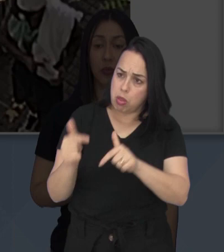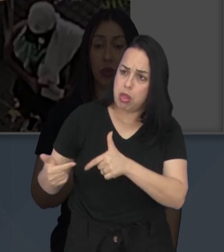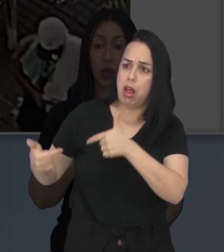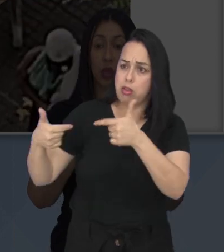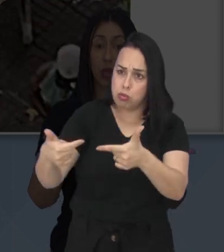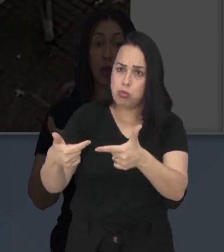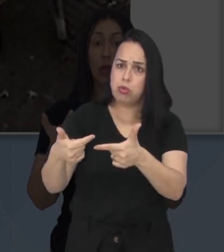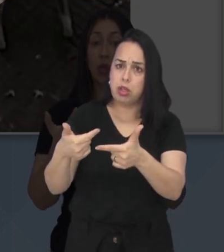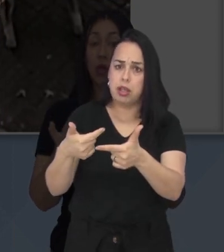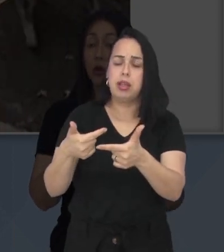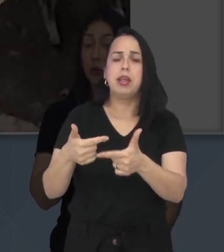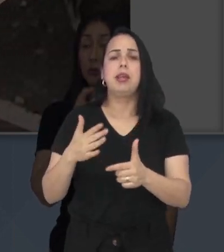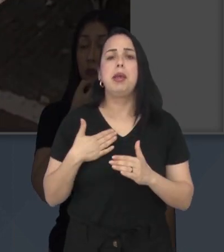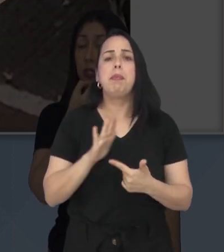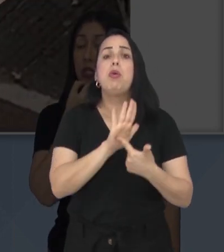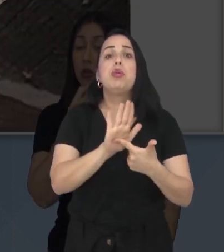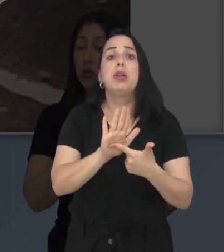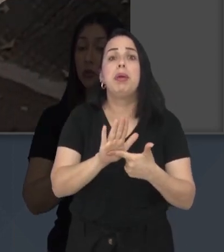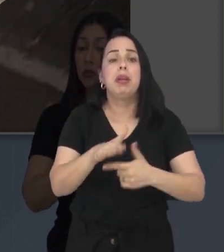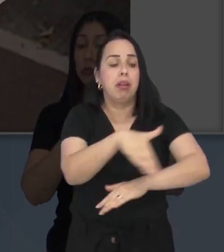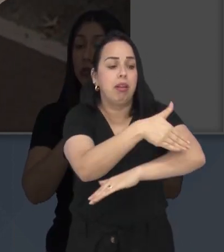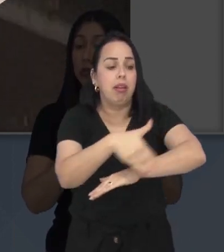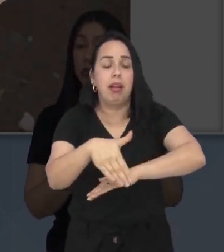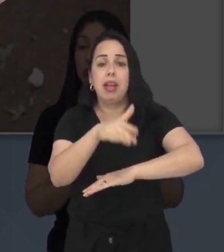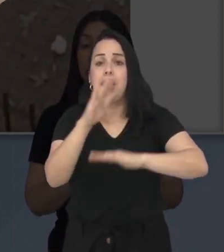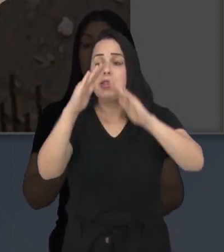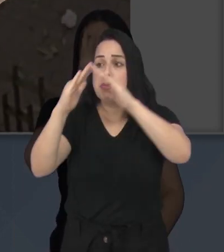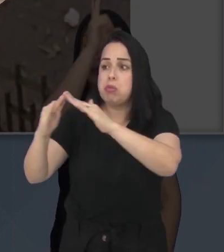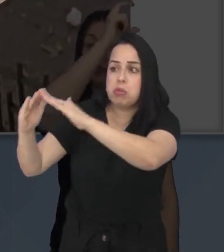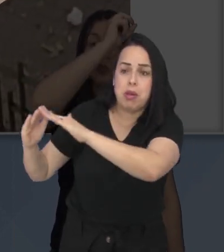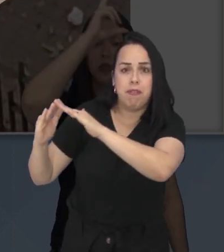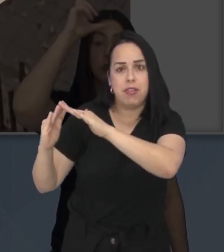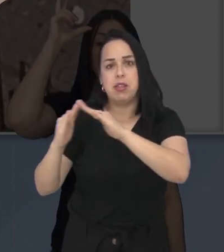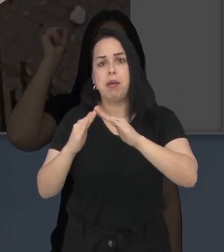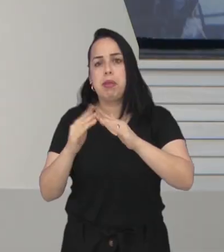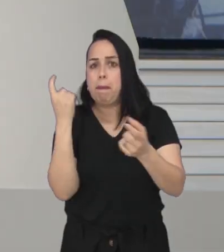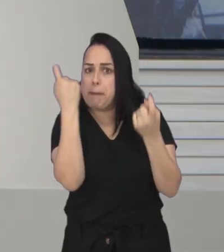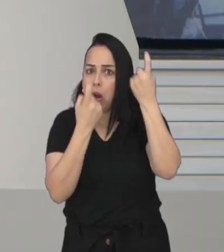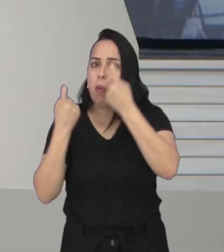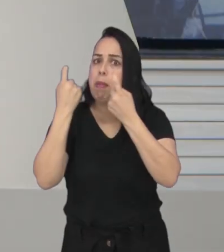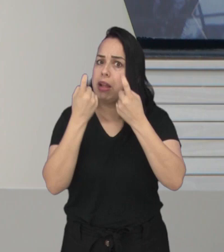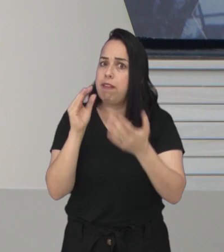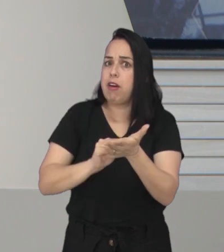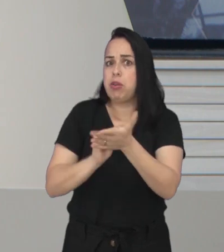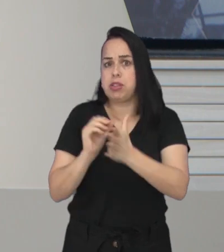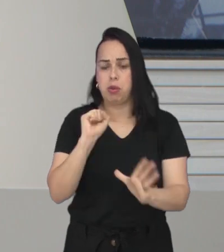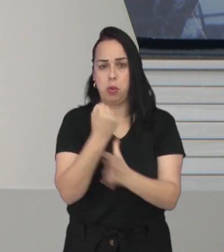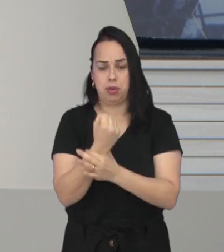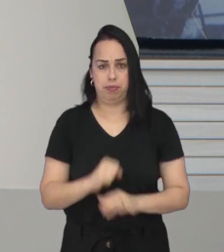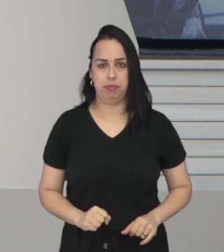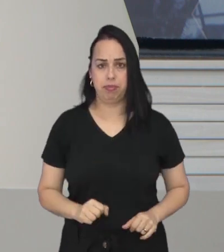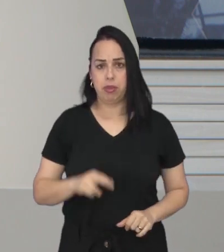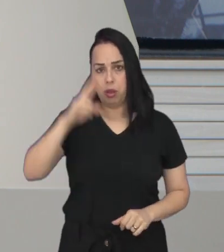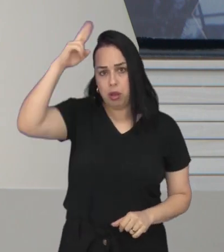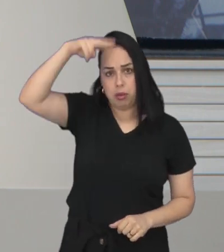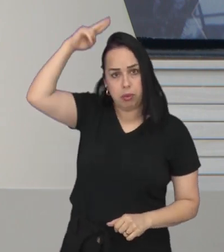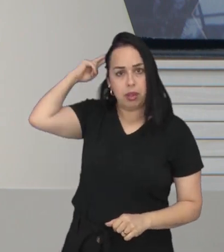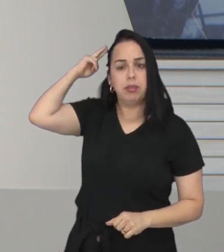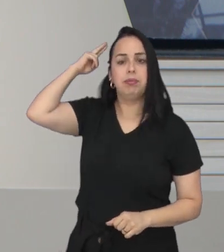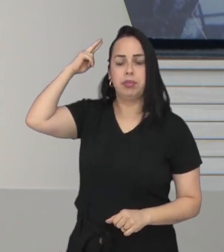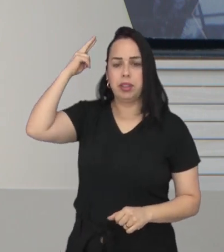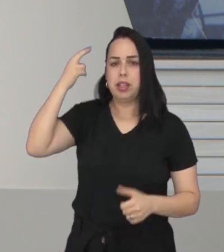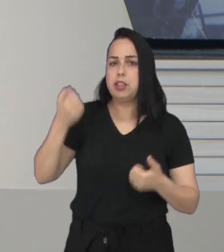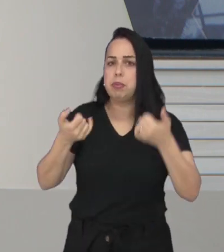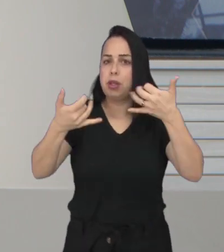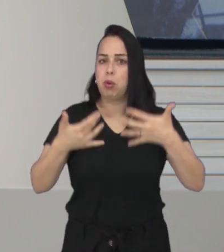das autoridades e revelou que muitos moradores estão preocupados com a segurança. Já o vereador Robertinho da Padaria informou sobre a